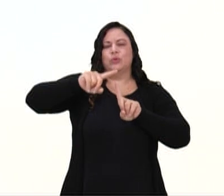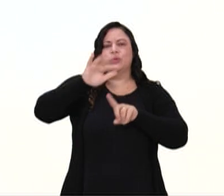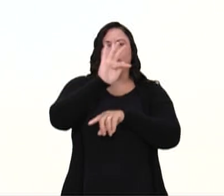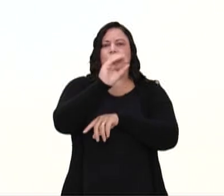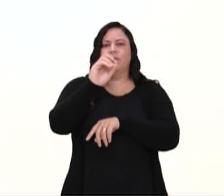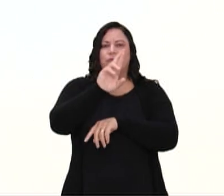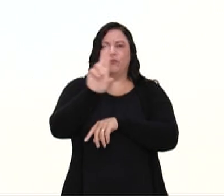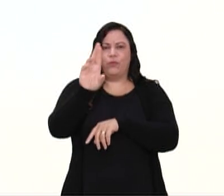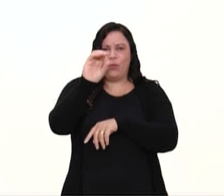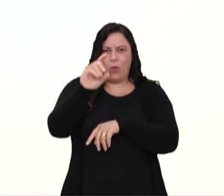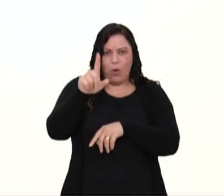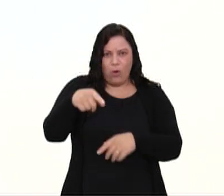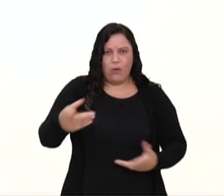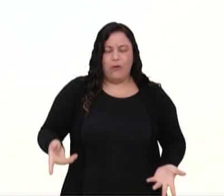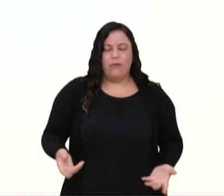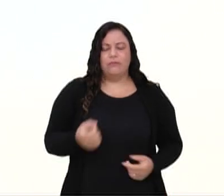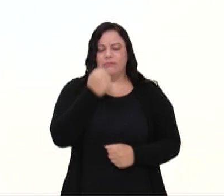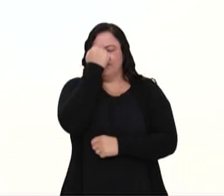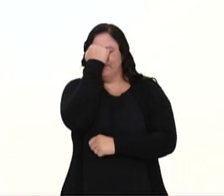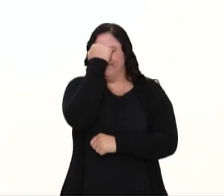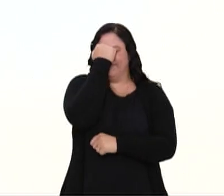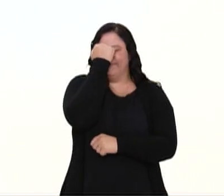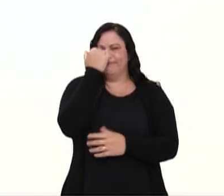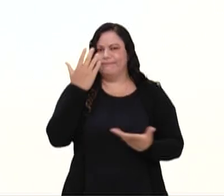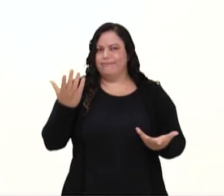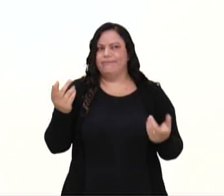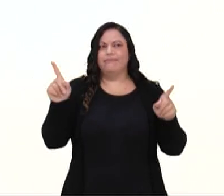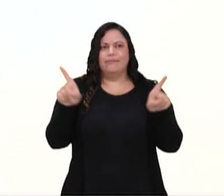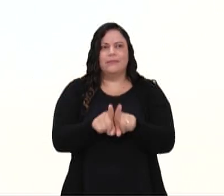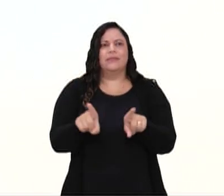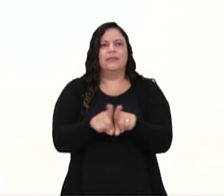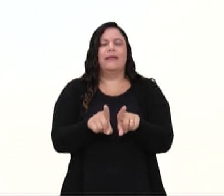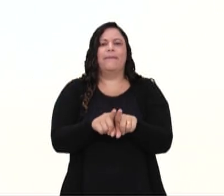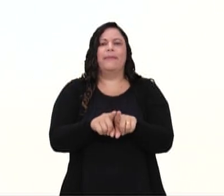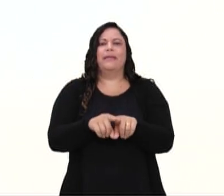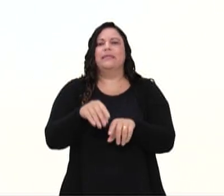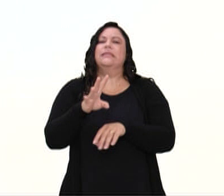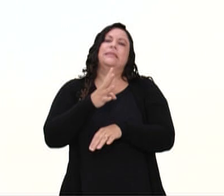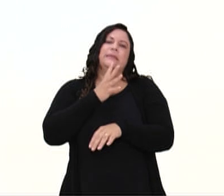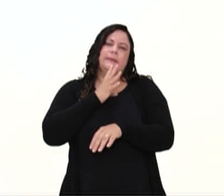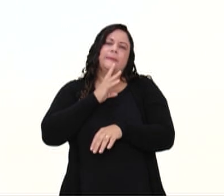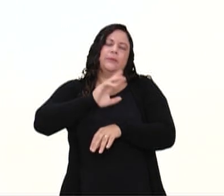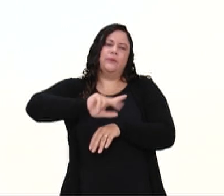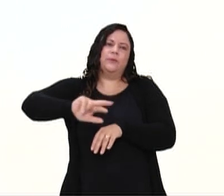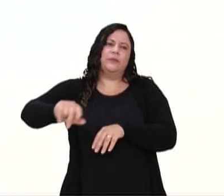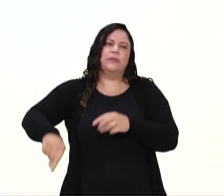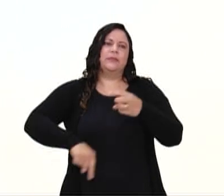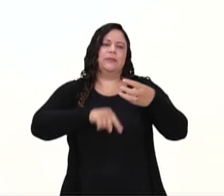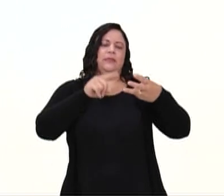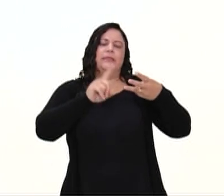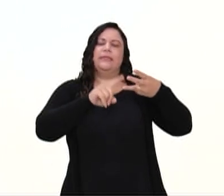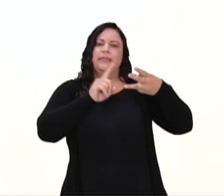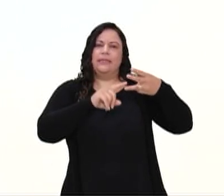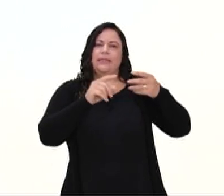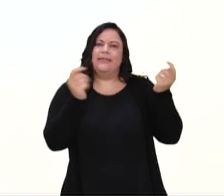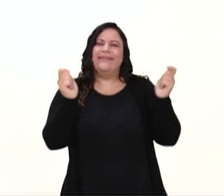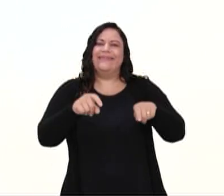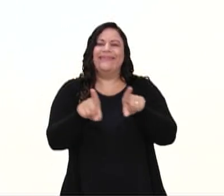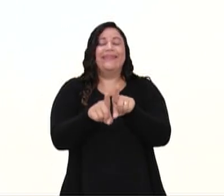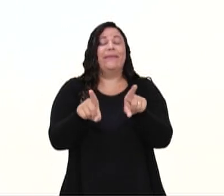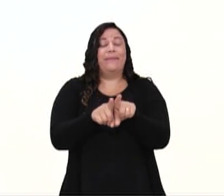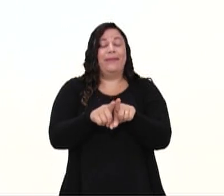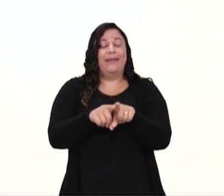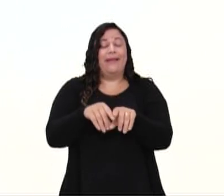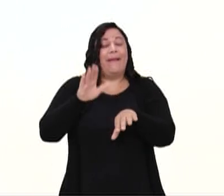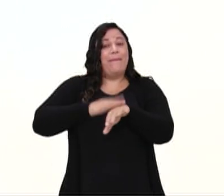Primeiro, que surgiu, que é a mais conhecida como forró. E a terceira, mais aceita, entre a nossa